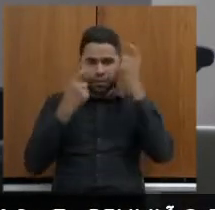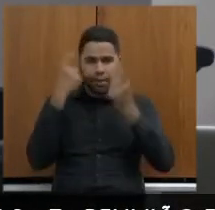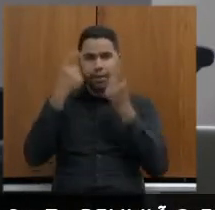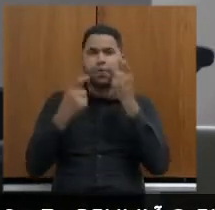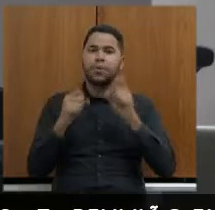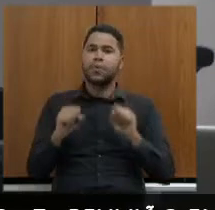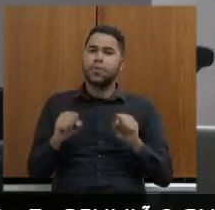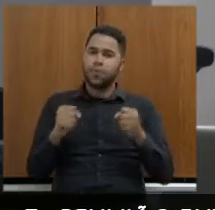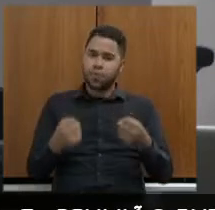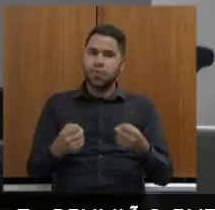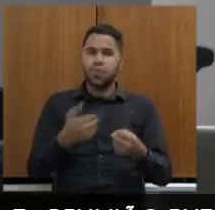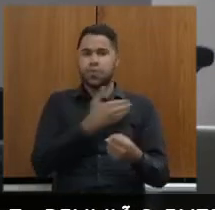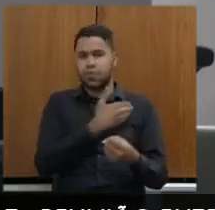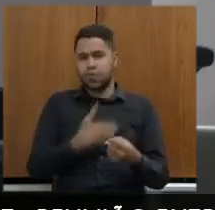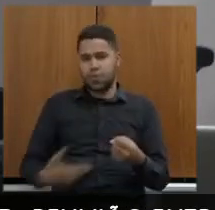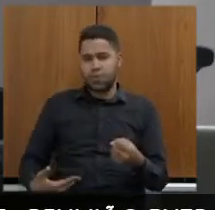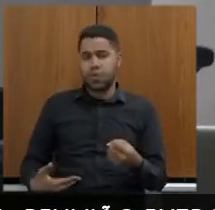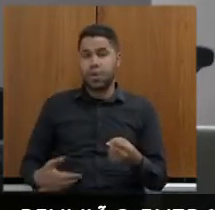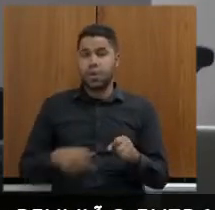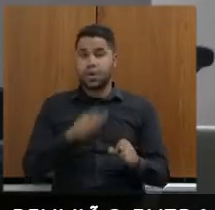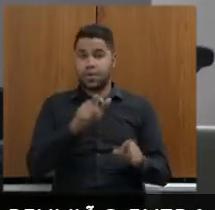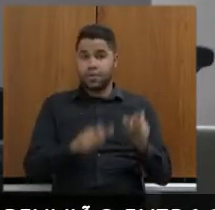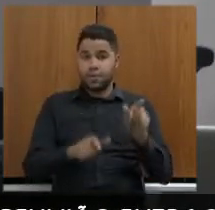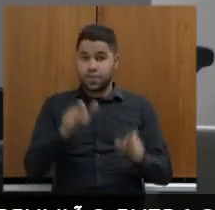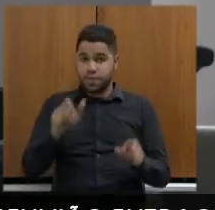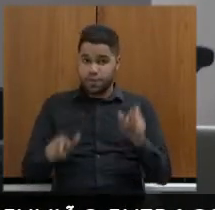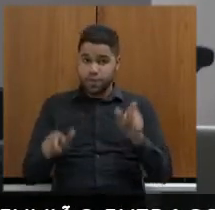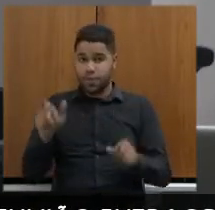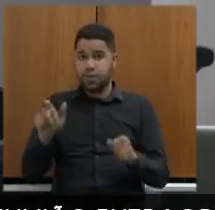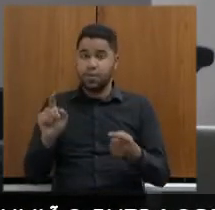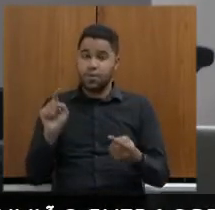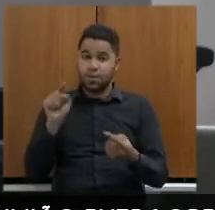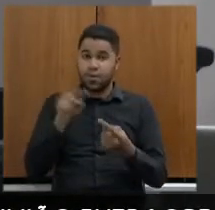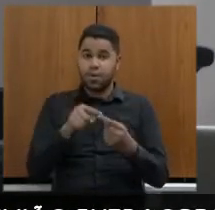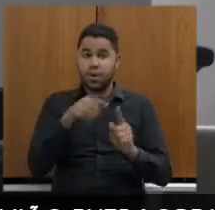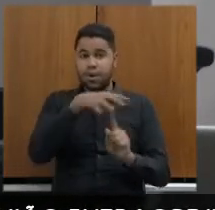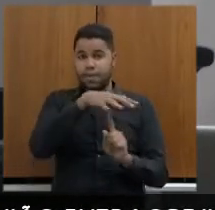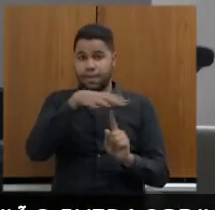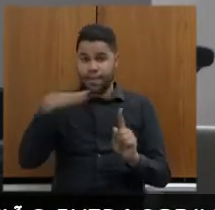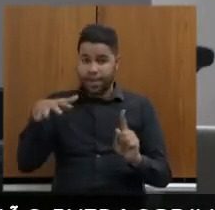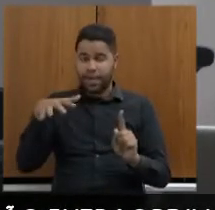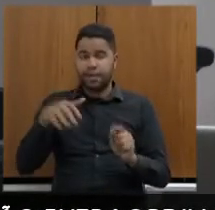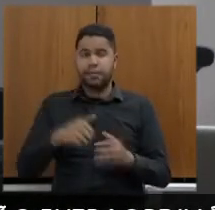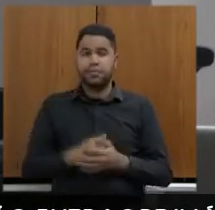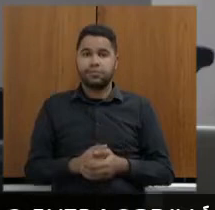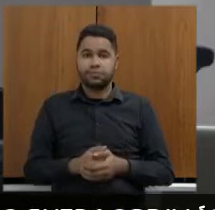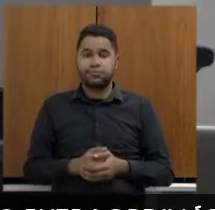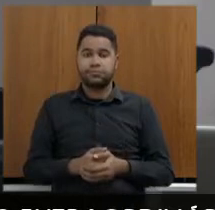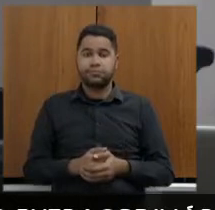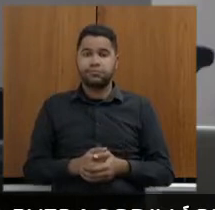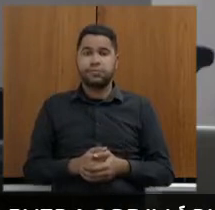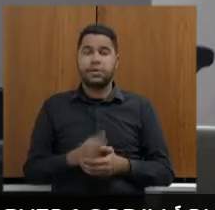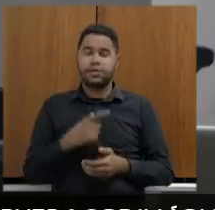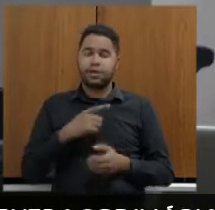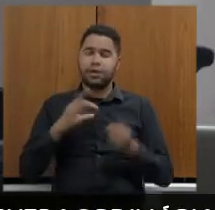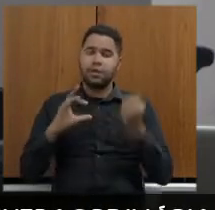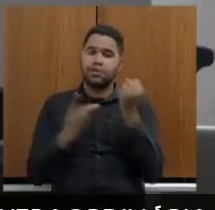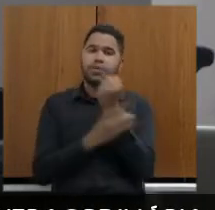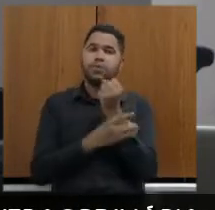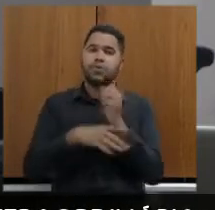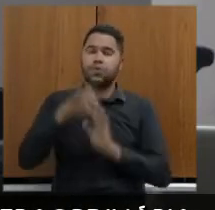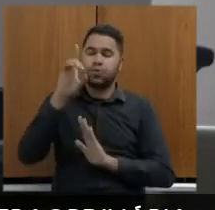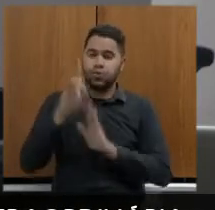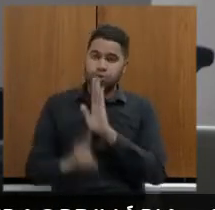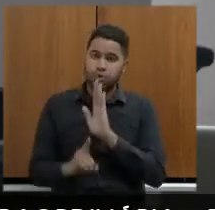defensoria de que essas pessoas que vão ser alvo das desapropriações elas tenham assegurado o direito à